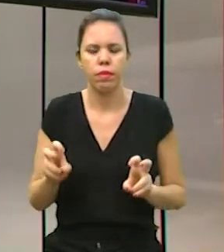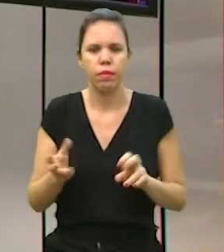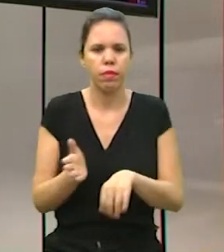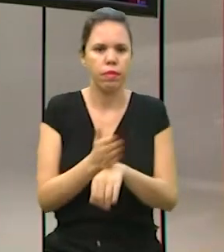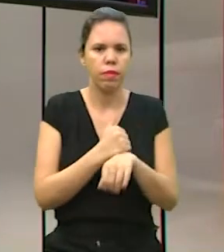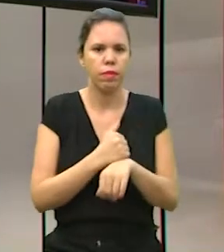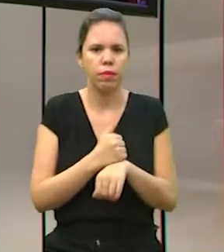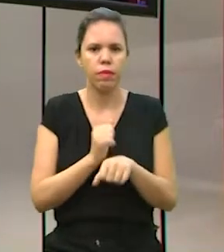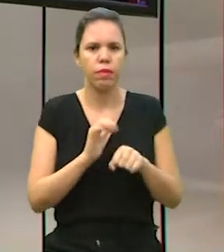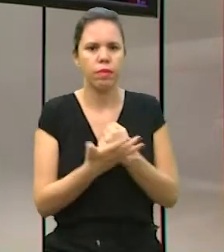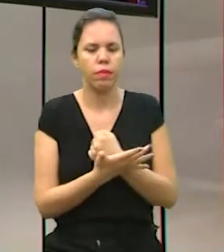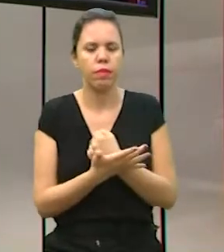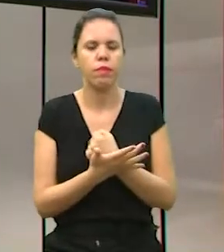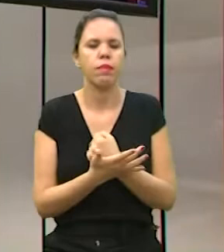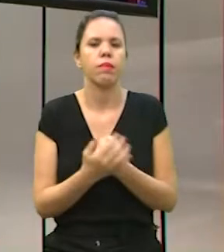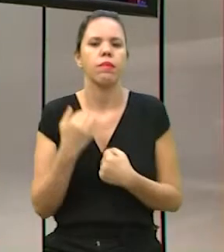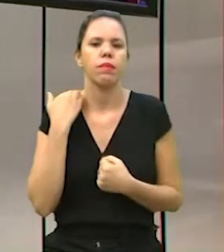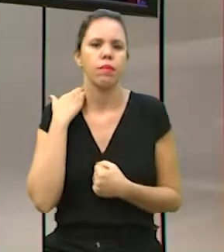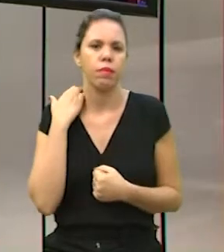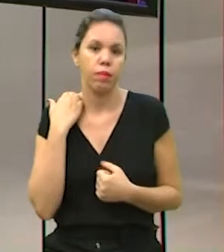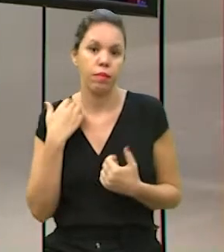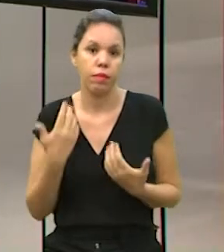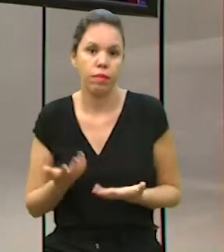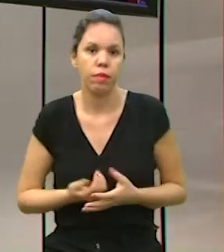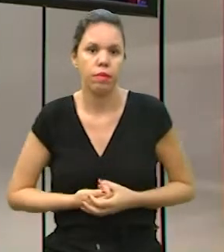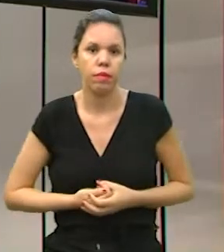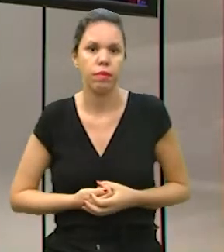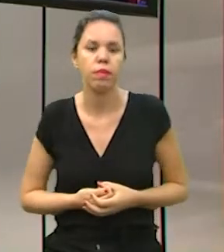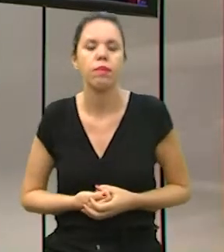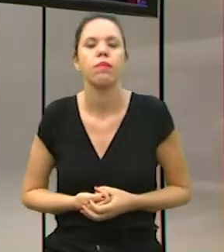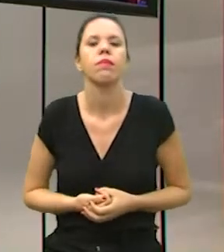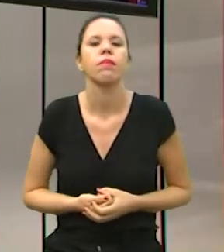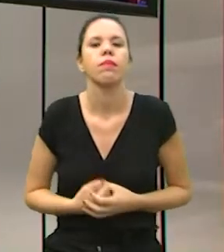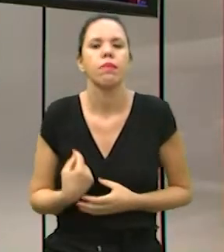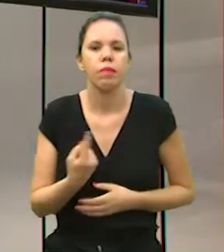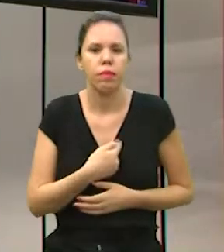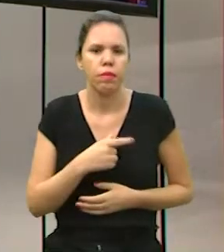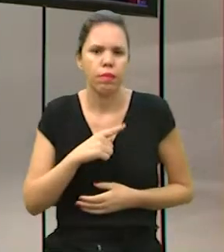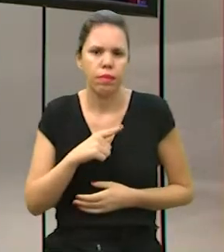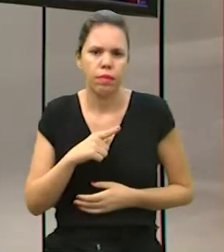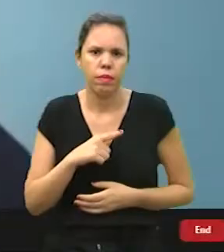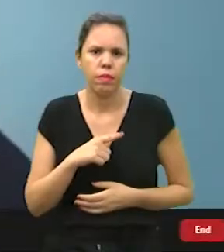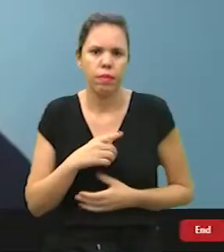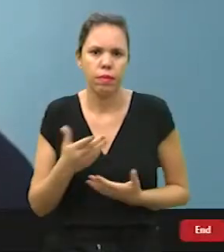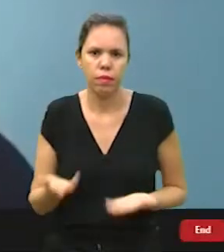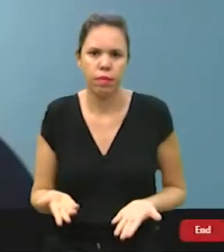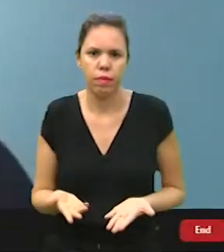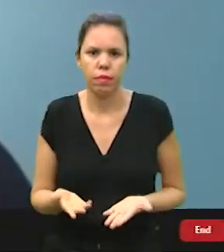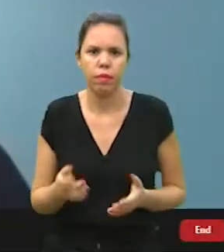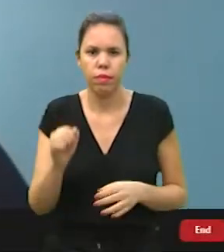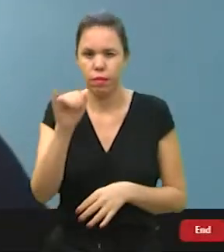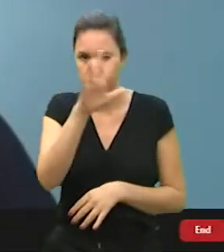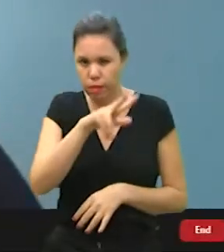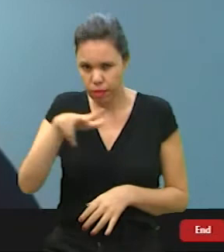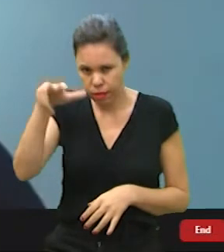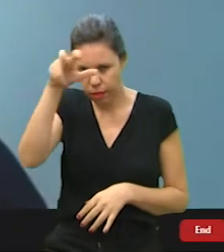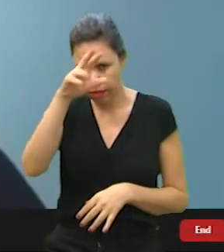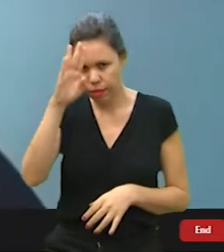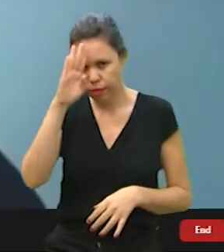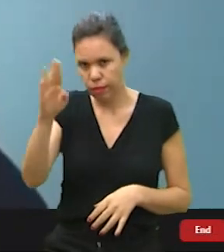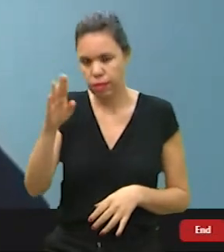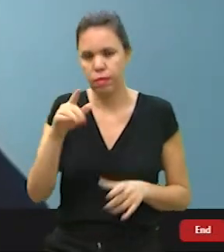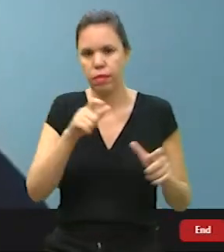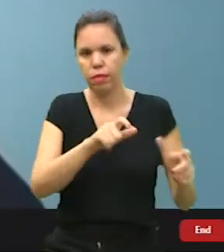relação a antes da pandemia de coronavírus? A gente teve essas imagens,